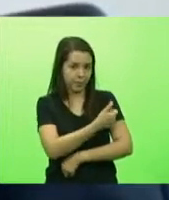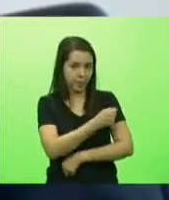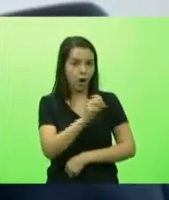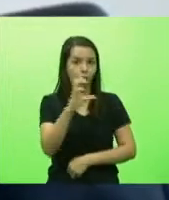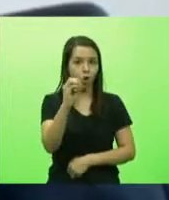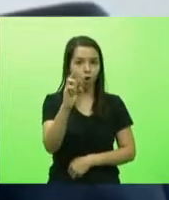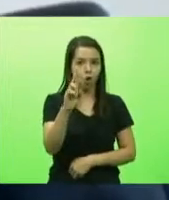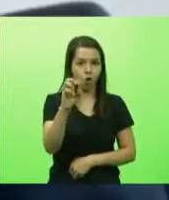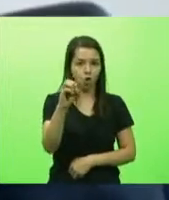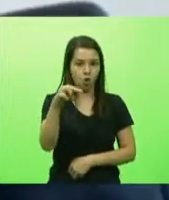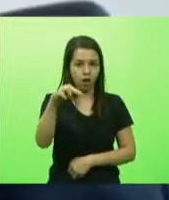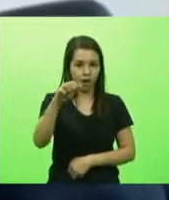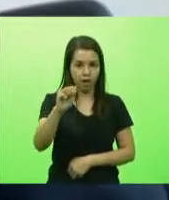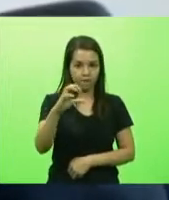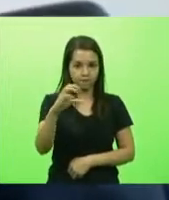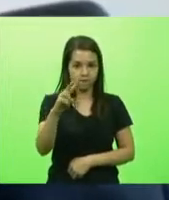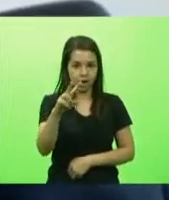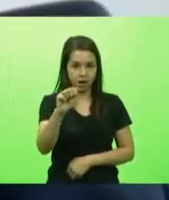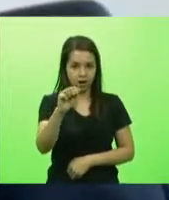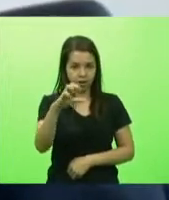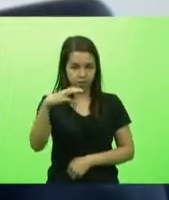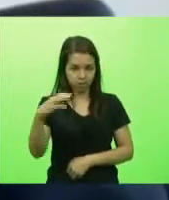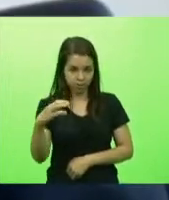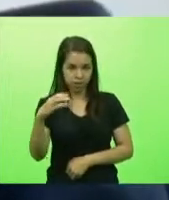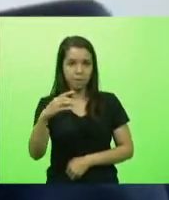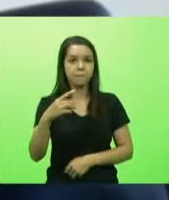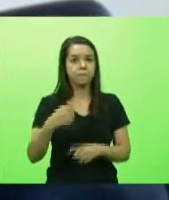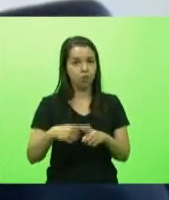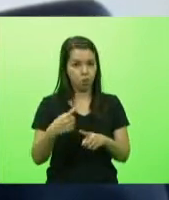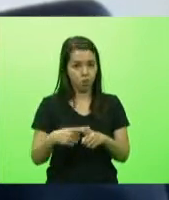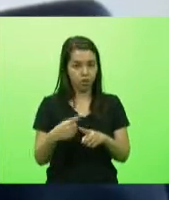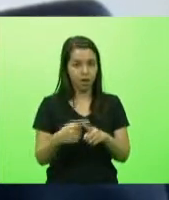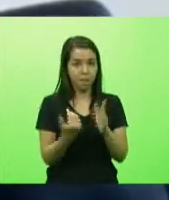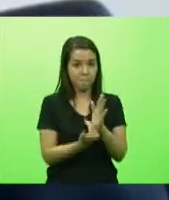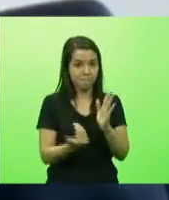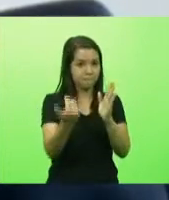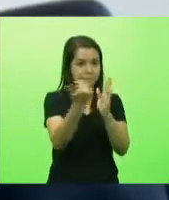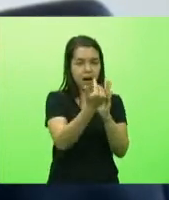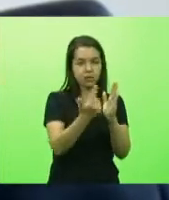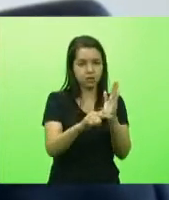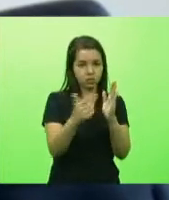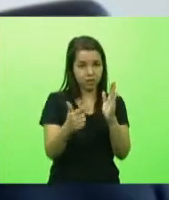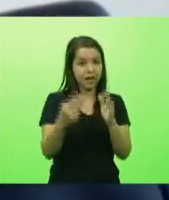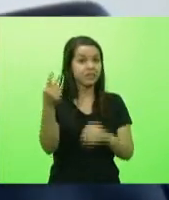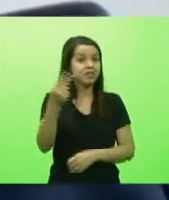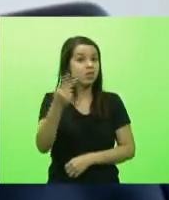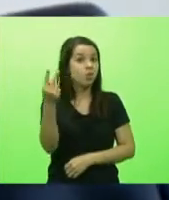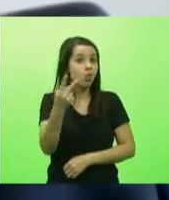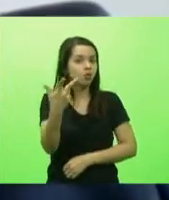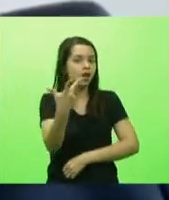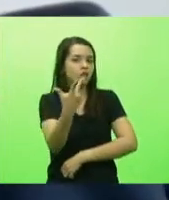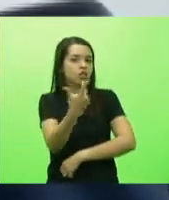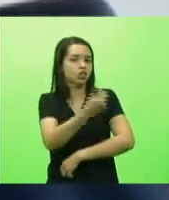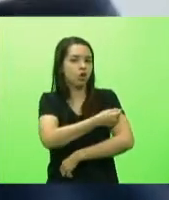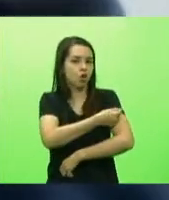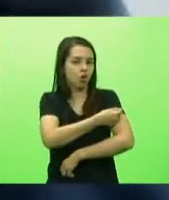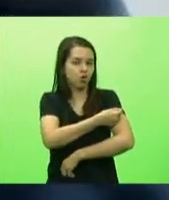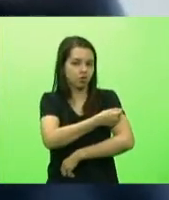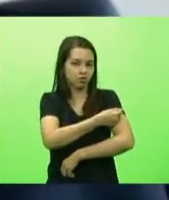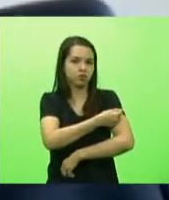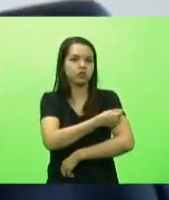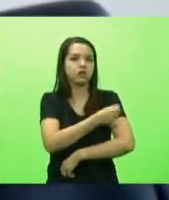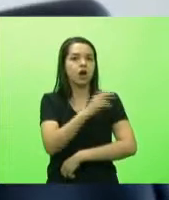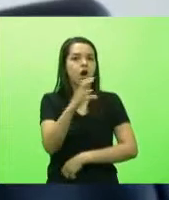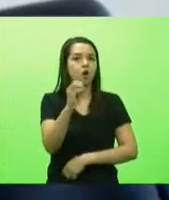município em ter doses em tese excedentes a segunda dose da Coronavac ela é retida a nível